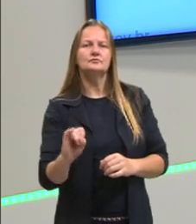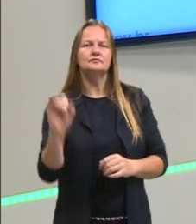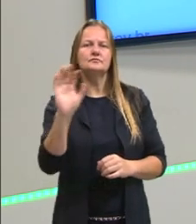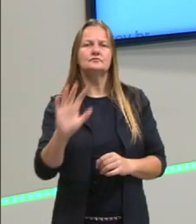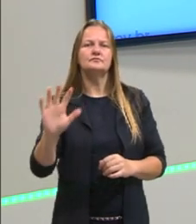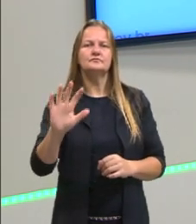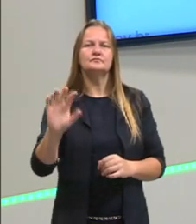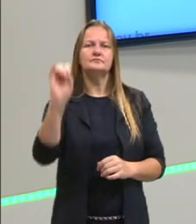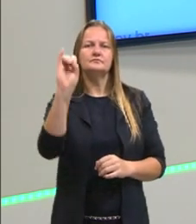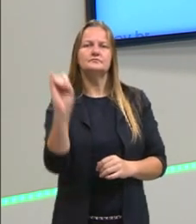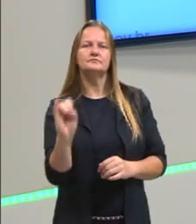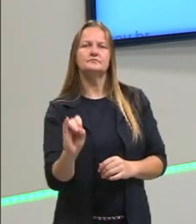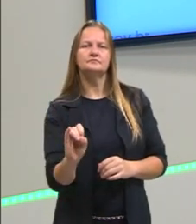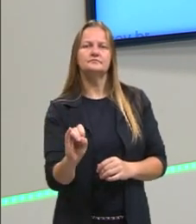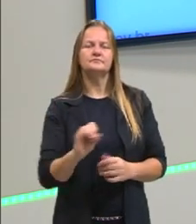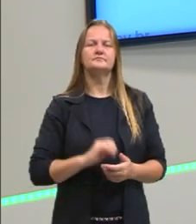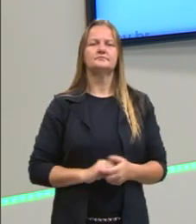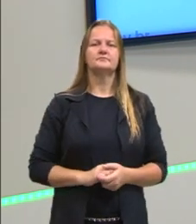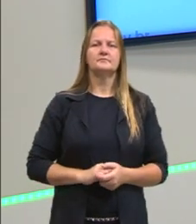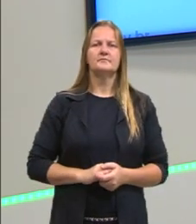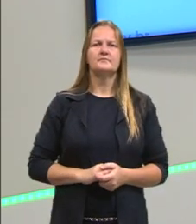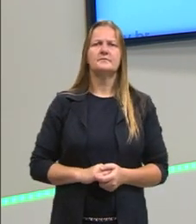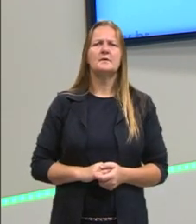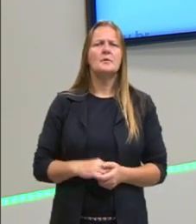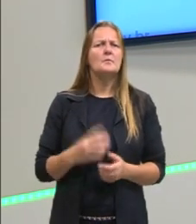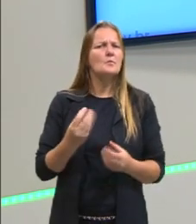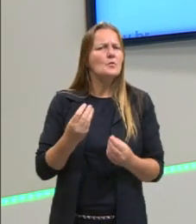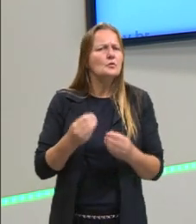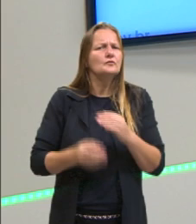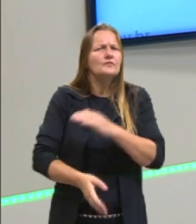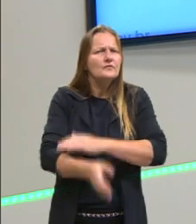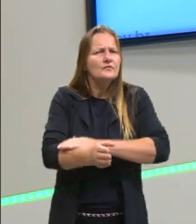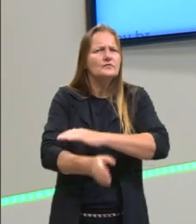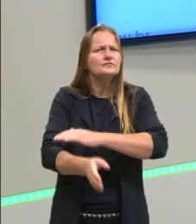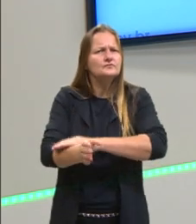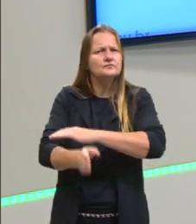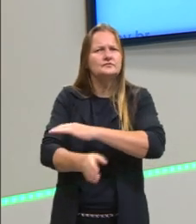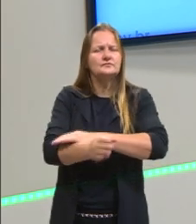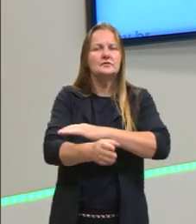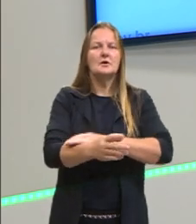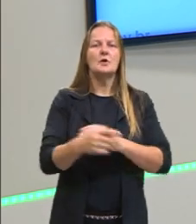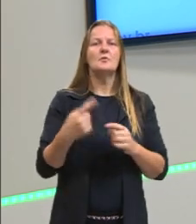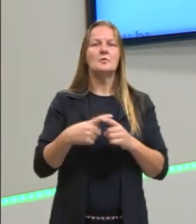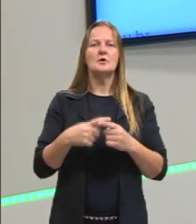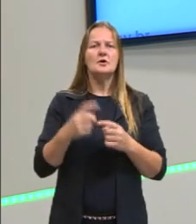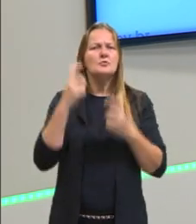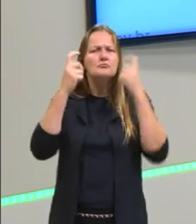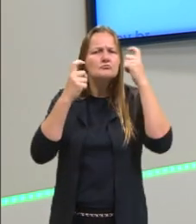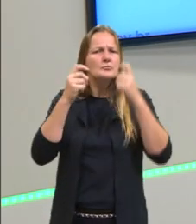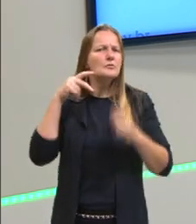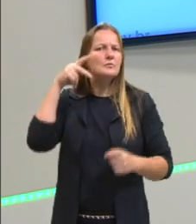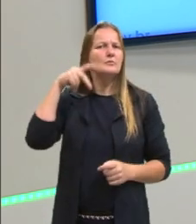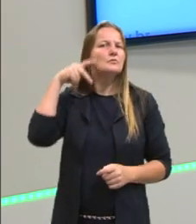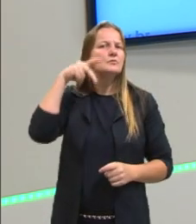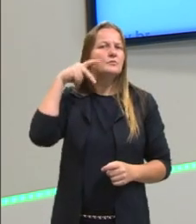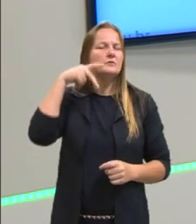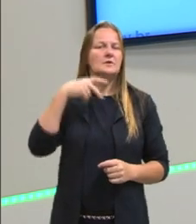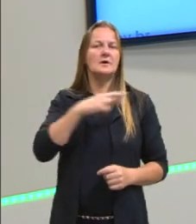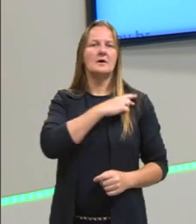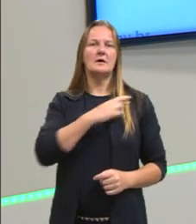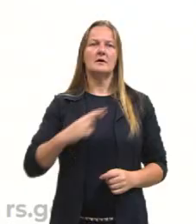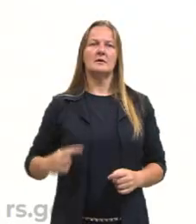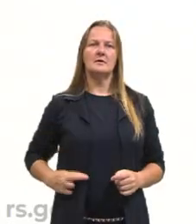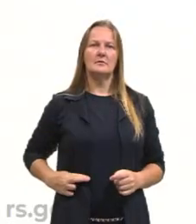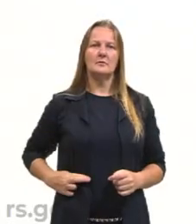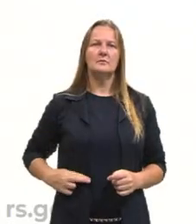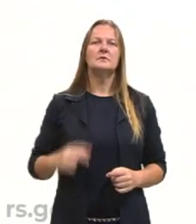Siracusa. E ele se ocupa muito nessas viagens com a questão política. É por isso que no livro A República ele